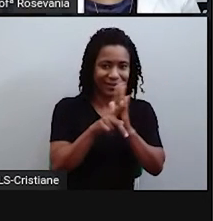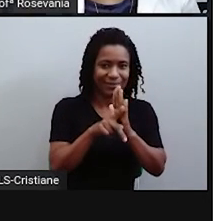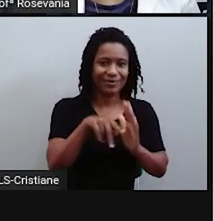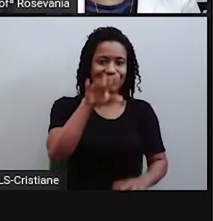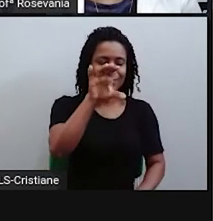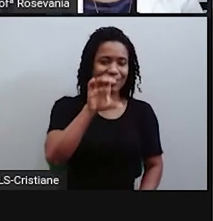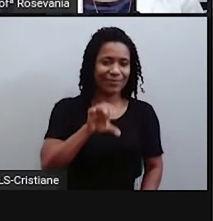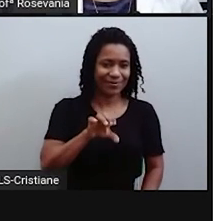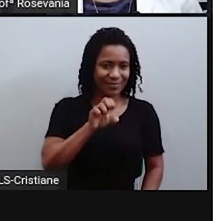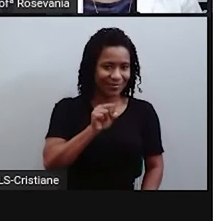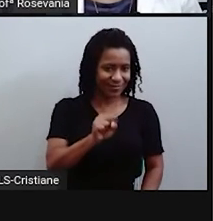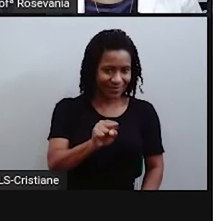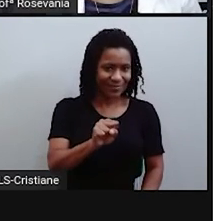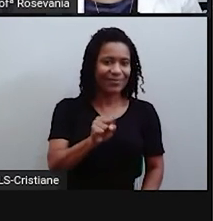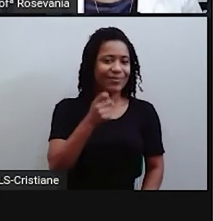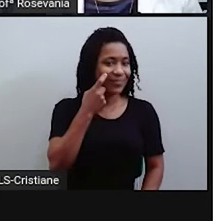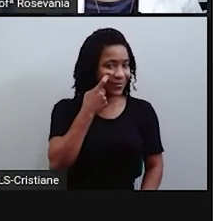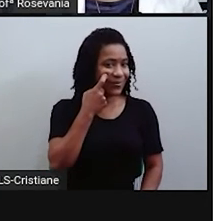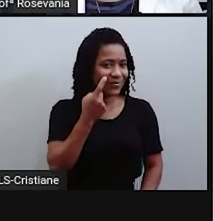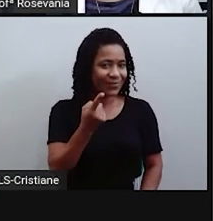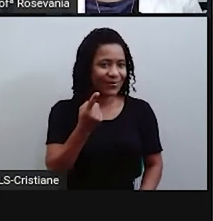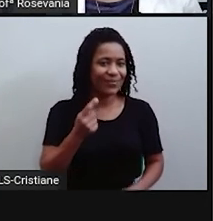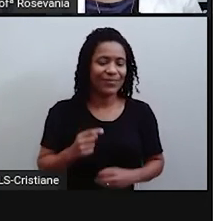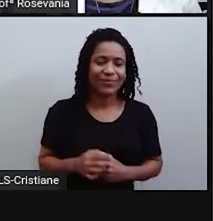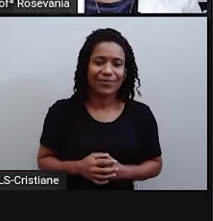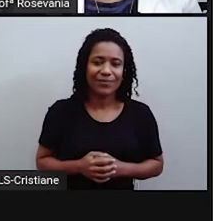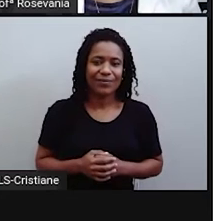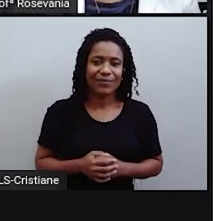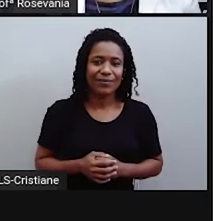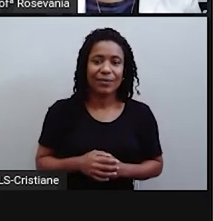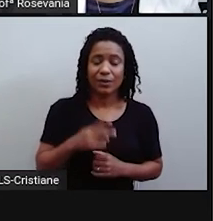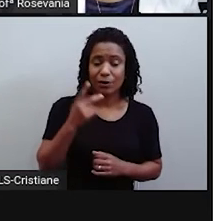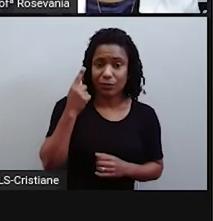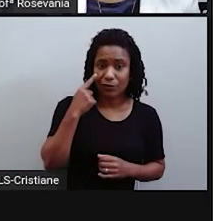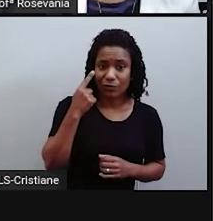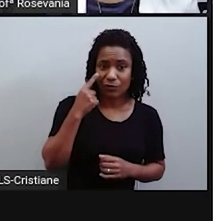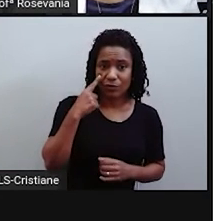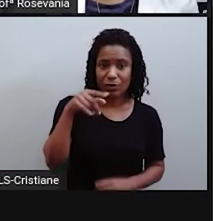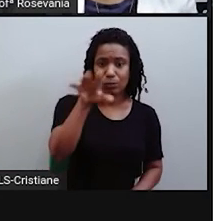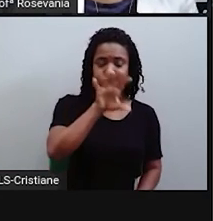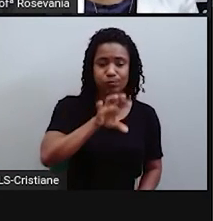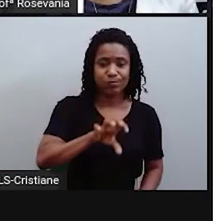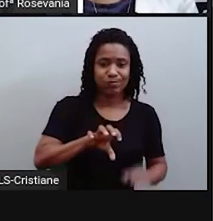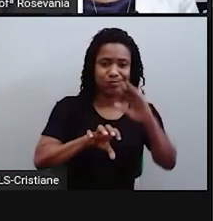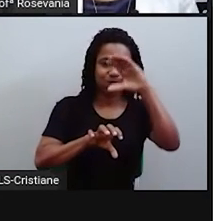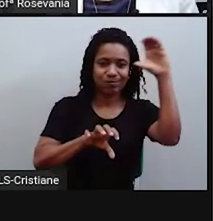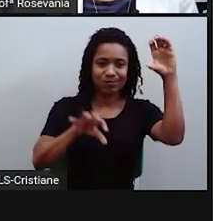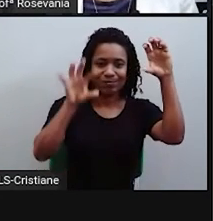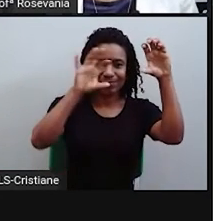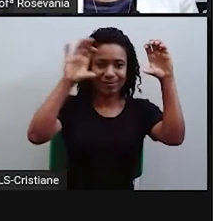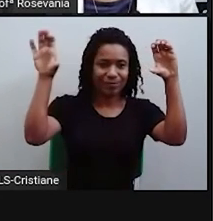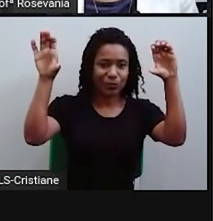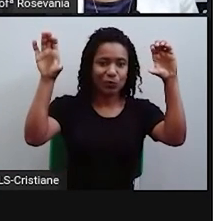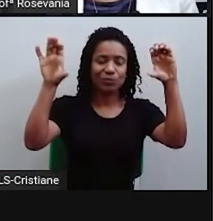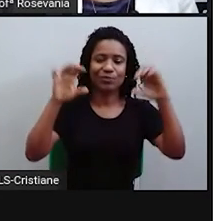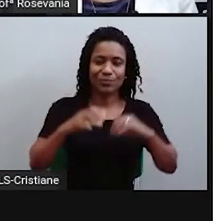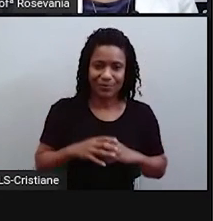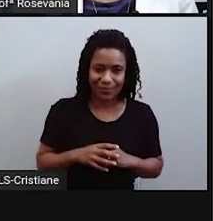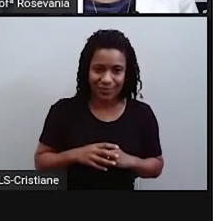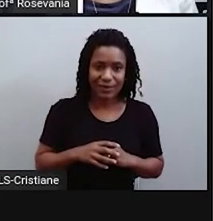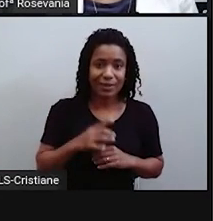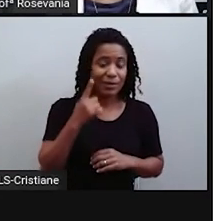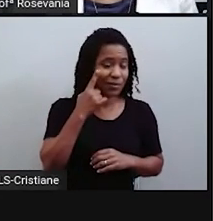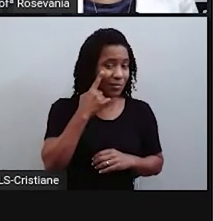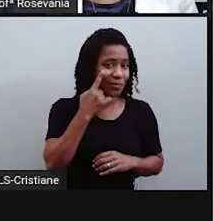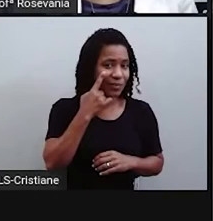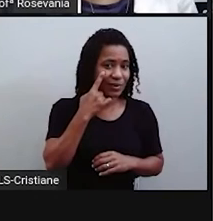porção mais norte da centro-sul. Então, aqui o restante, quase tudo os climas são mais frios mesmo. Então, eles levam em